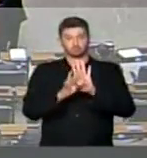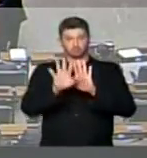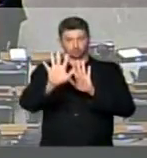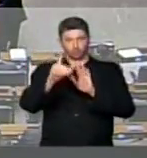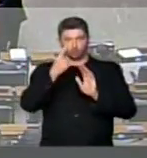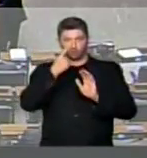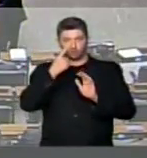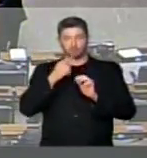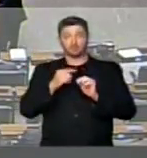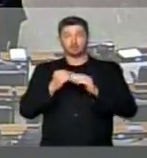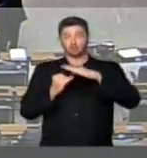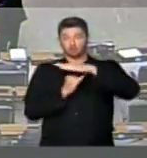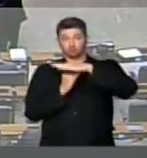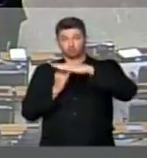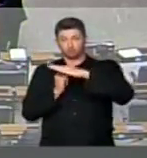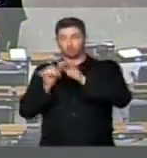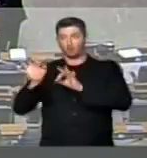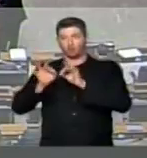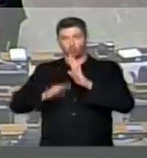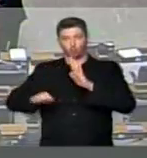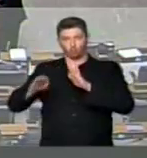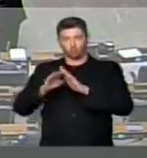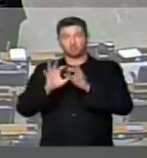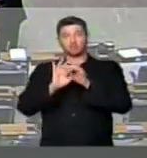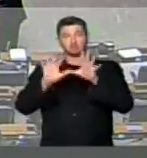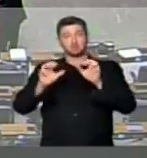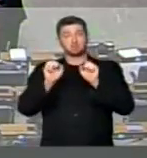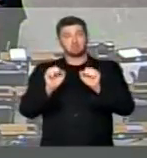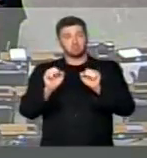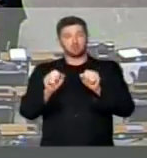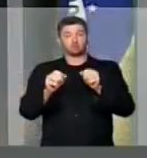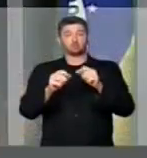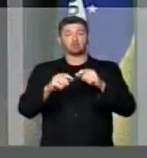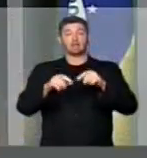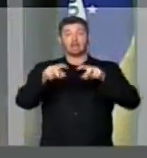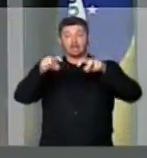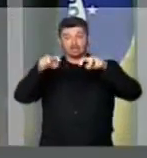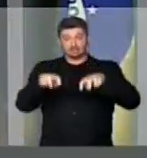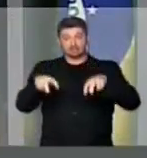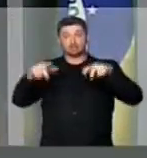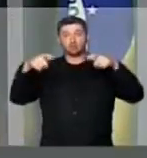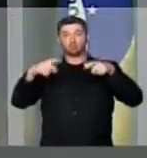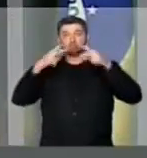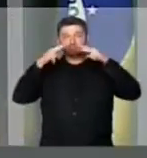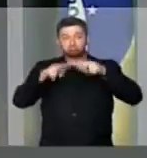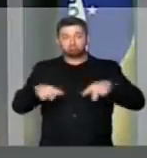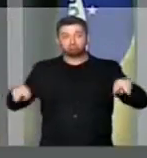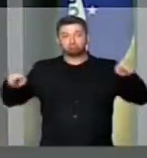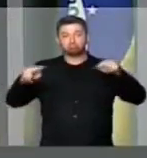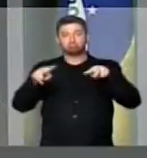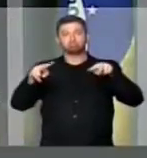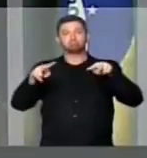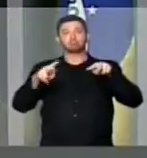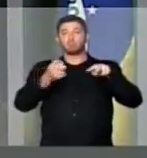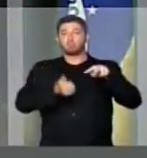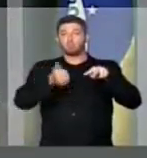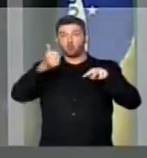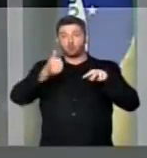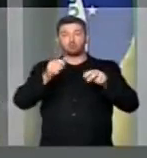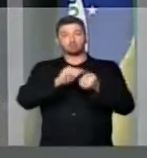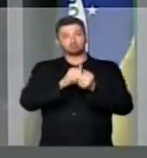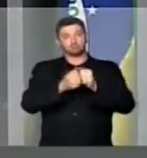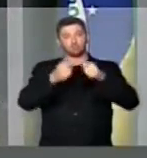assim. As entidades organizadoras deverão disponibilizar assentos em locais de boa visibilidade e com